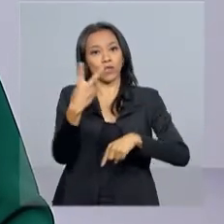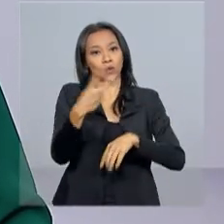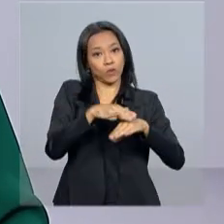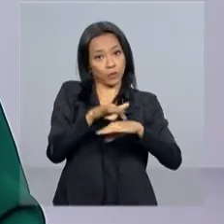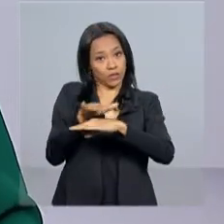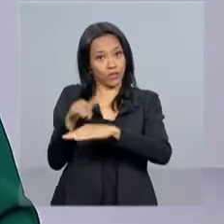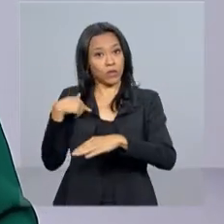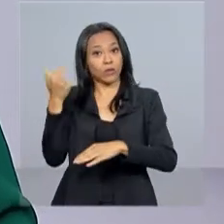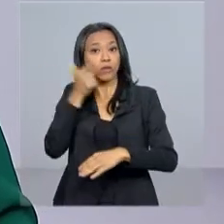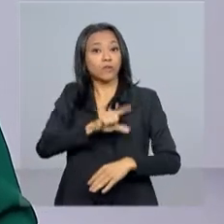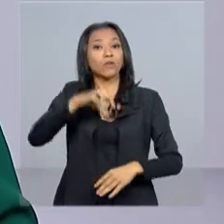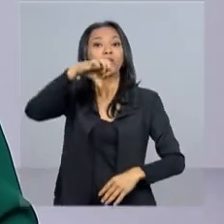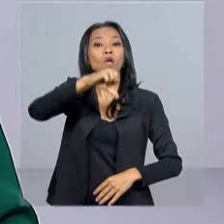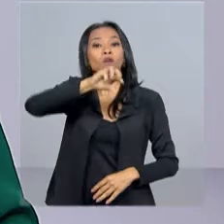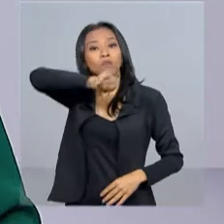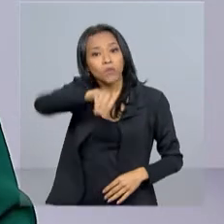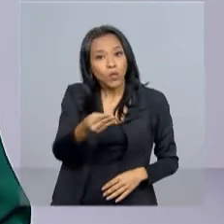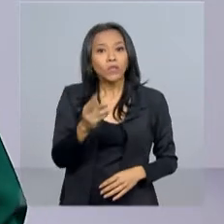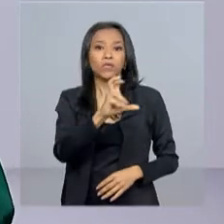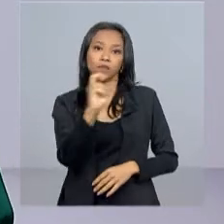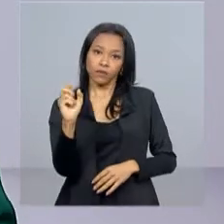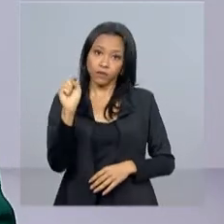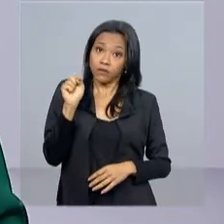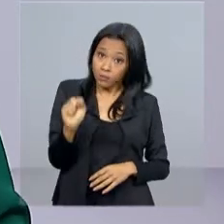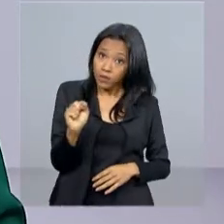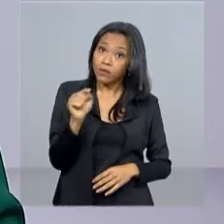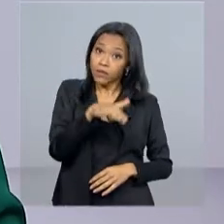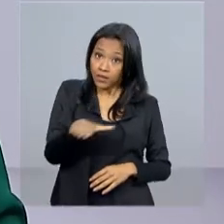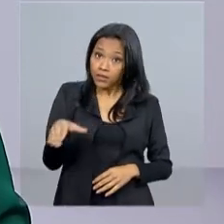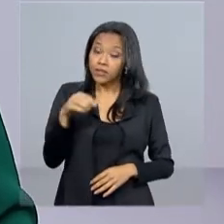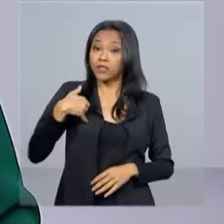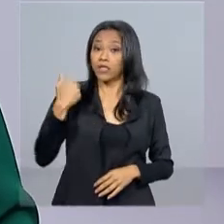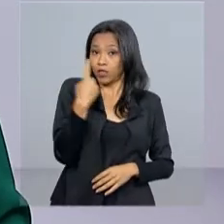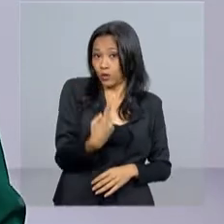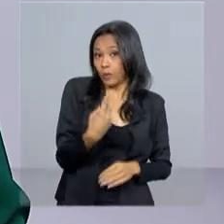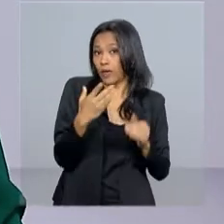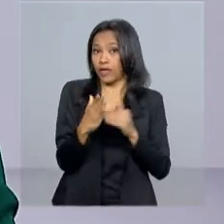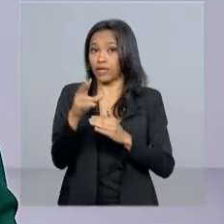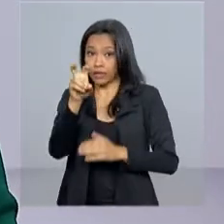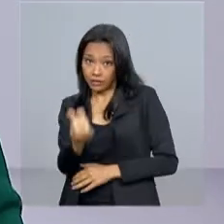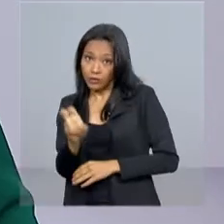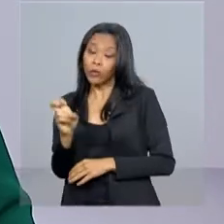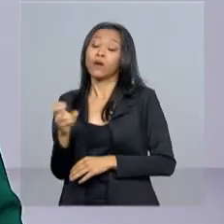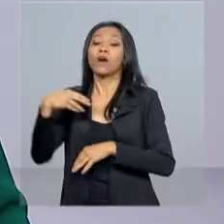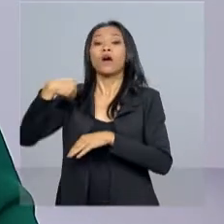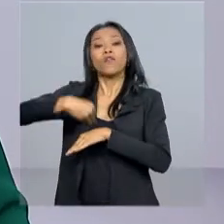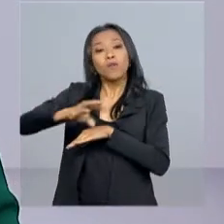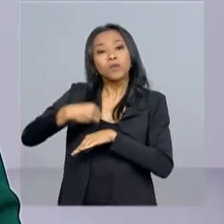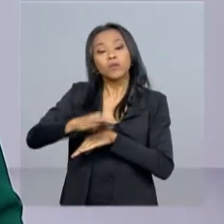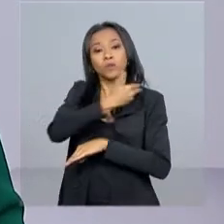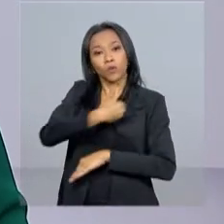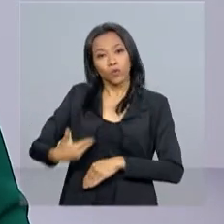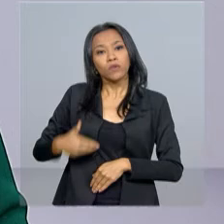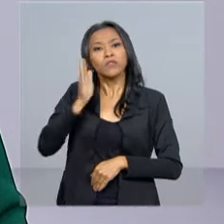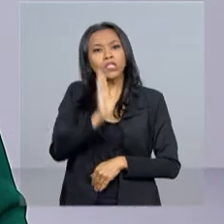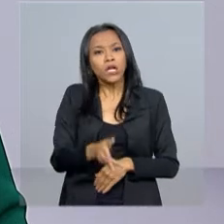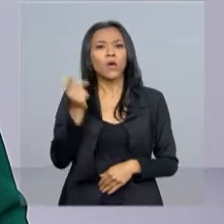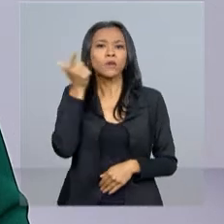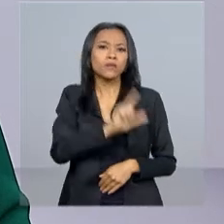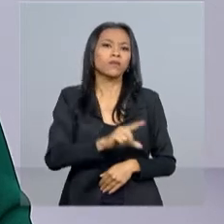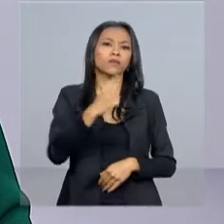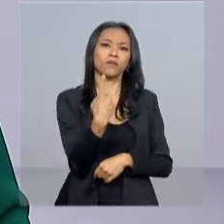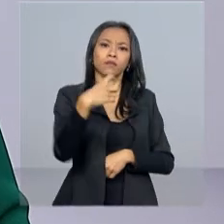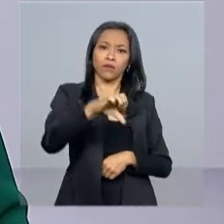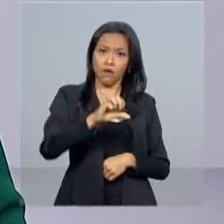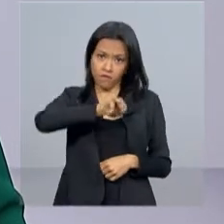alcançou mais de 9 milhões e meio de crianças de 1 a 5 anos em todo o país. De acordo com o governo, foram aplicadas mais de 19 milhões de